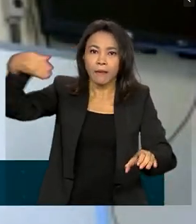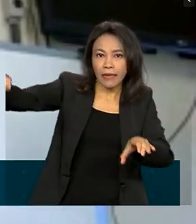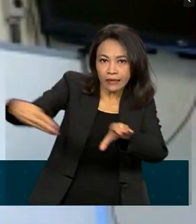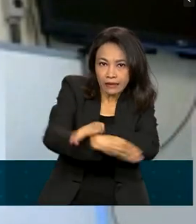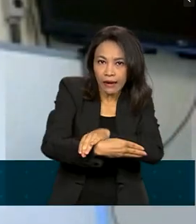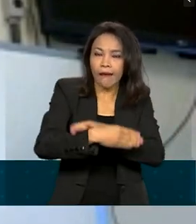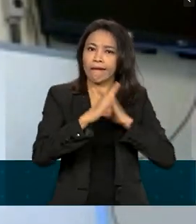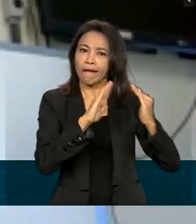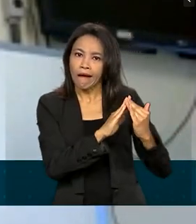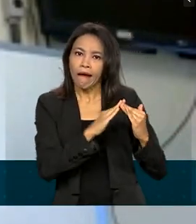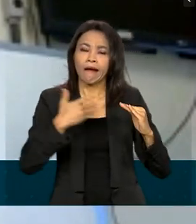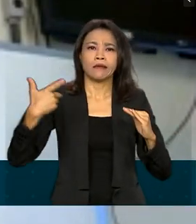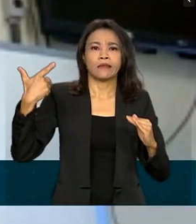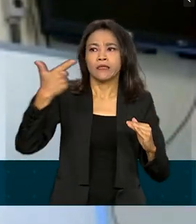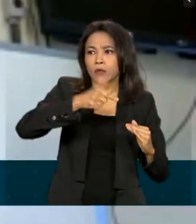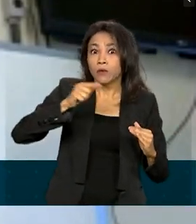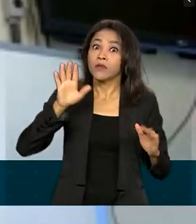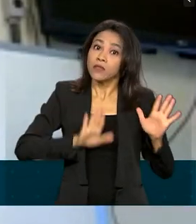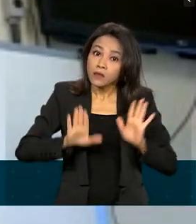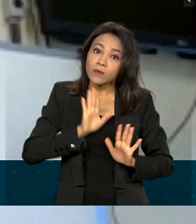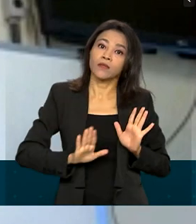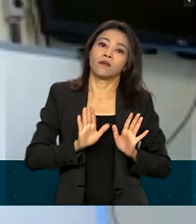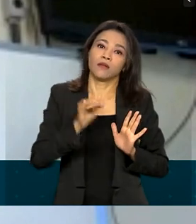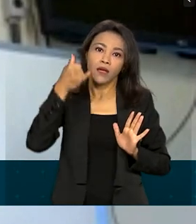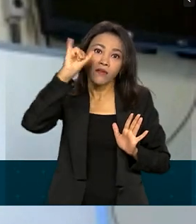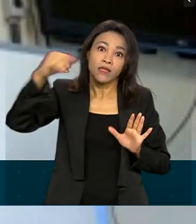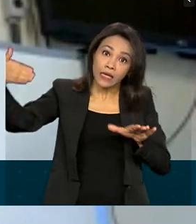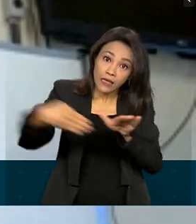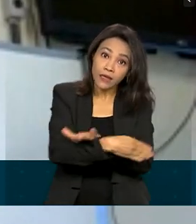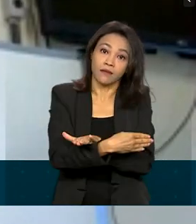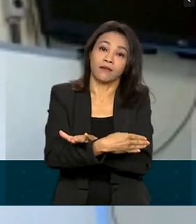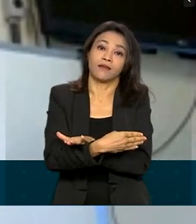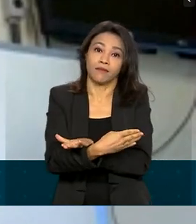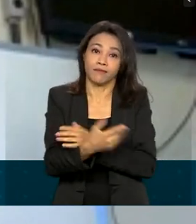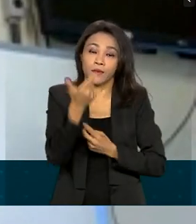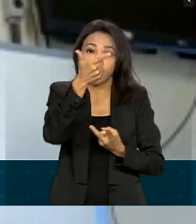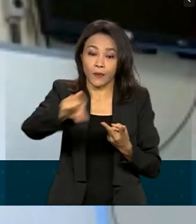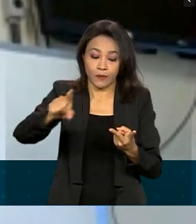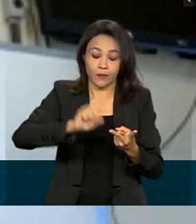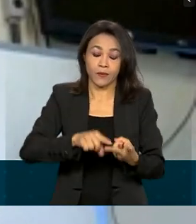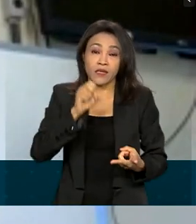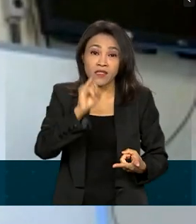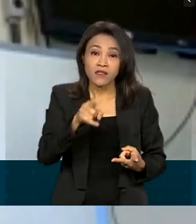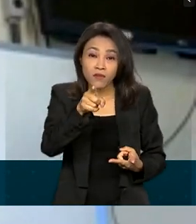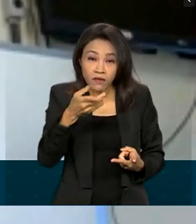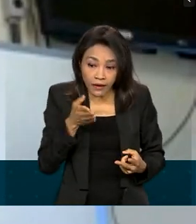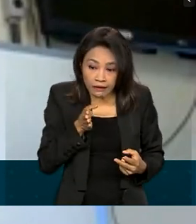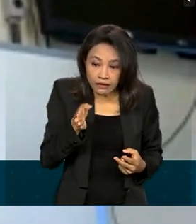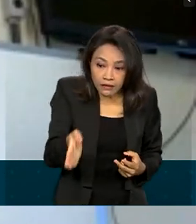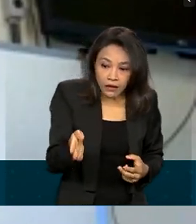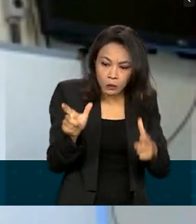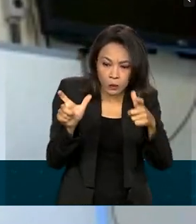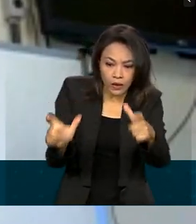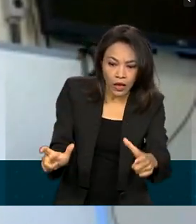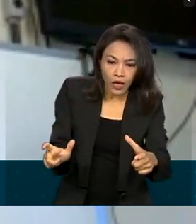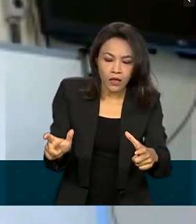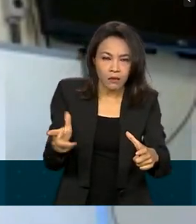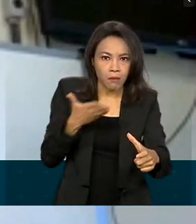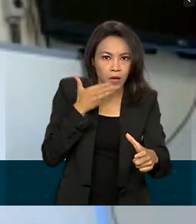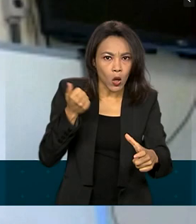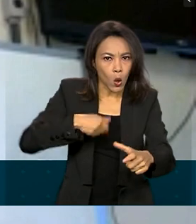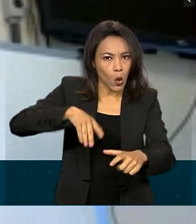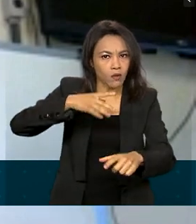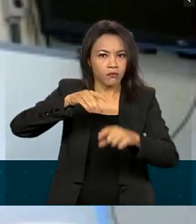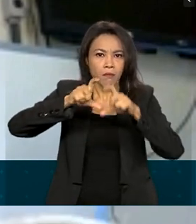na casa, seja nos depósitos. É o primeiro cuidado, evitar que ele entre ali dentro. Segundo, se você vai entrar num lugar desse, a melhor coisa é